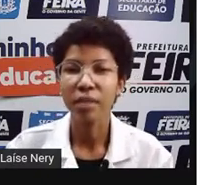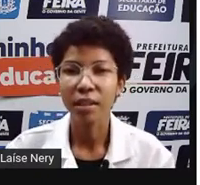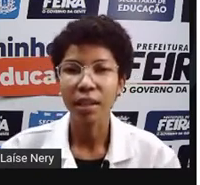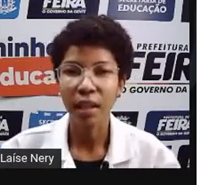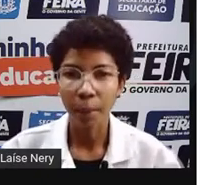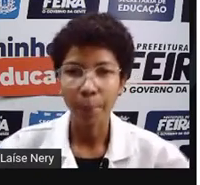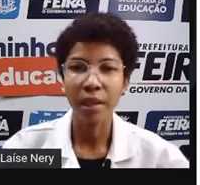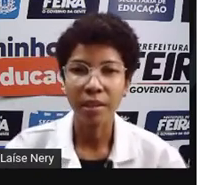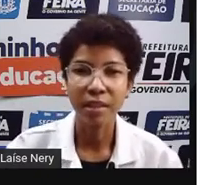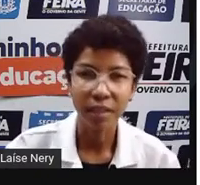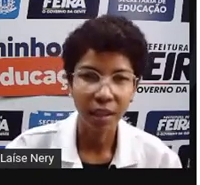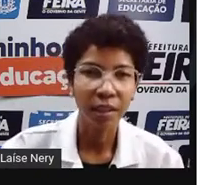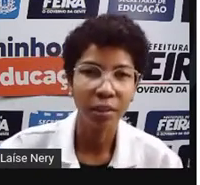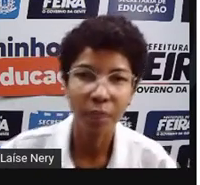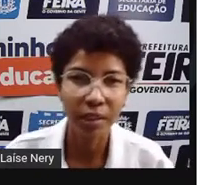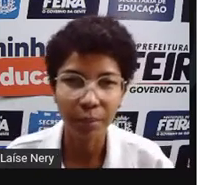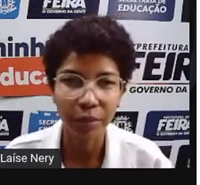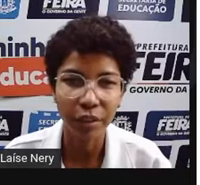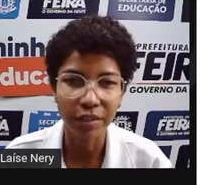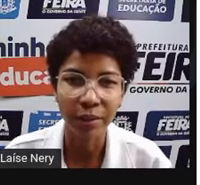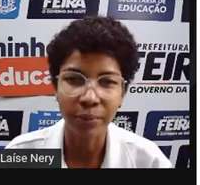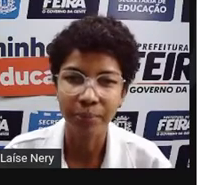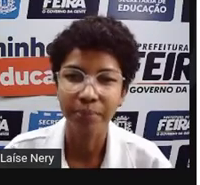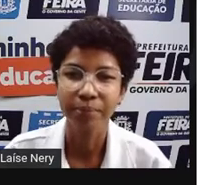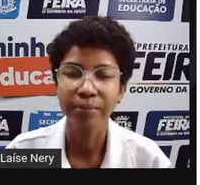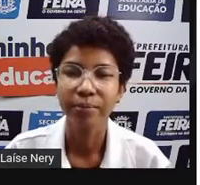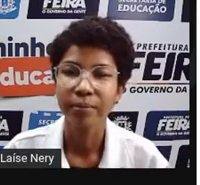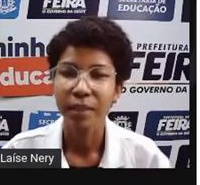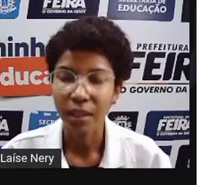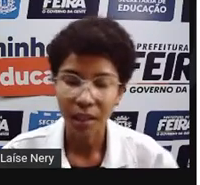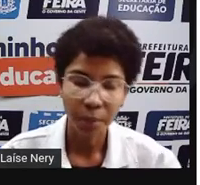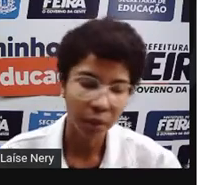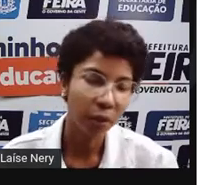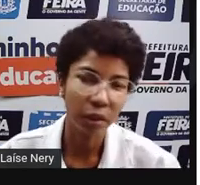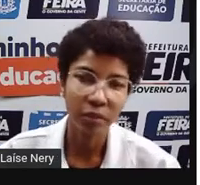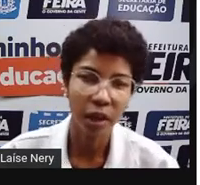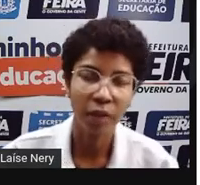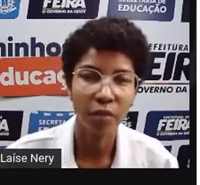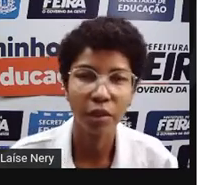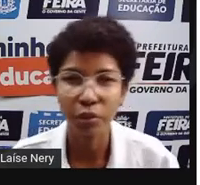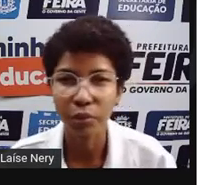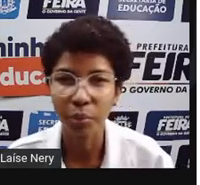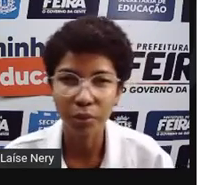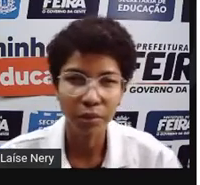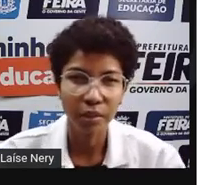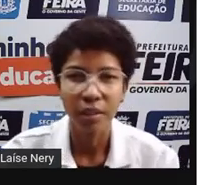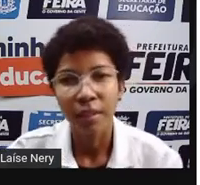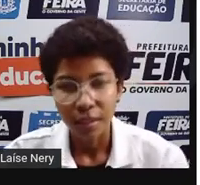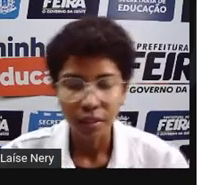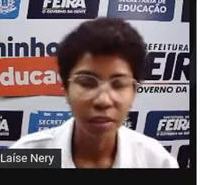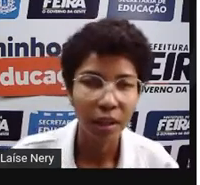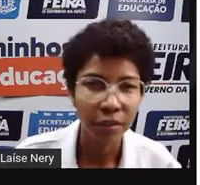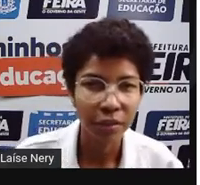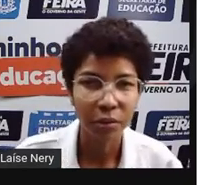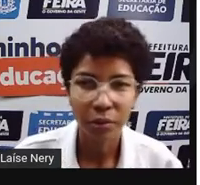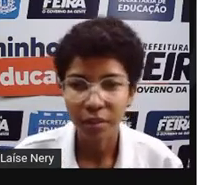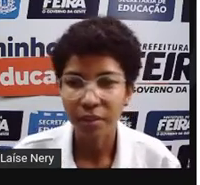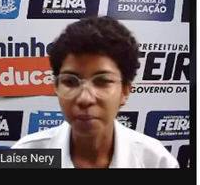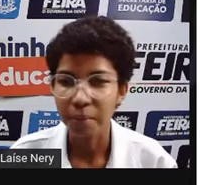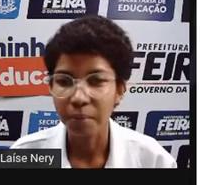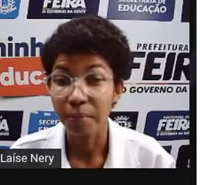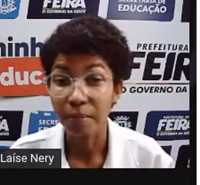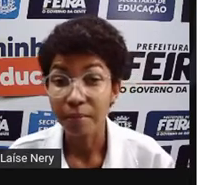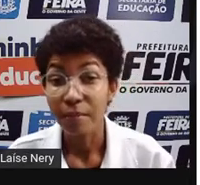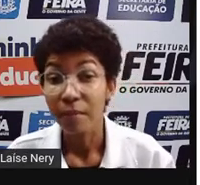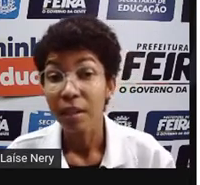vezes você tem aquela pressa que é inimiga da perfeição, que acaba colocando o carro na frente dos bois e estragando as coisas.